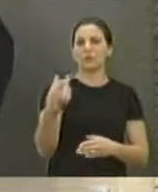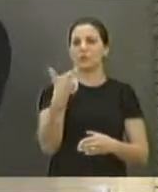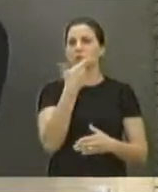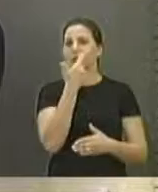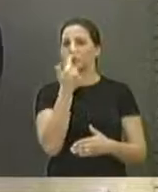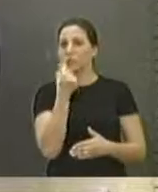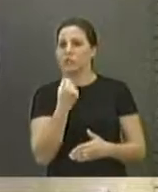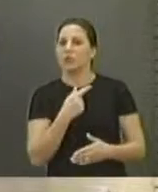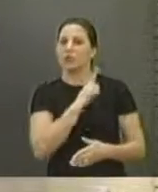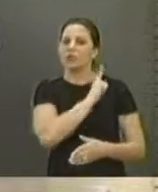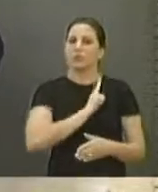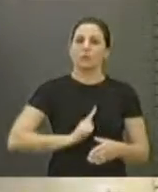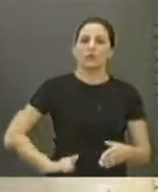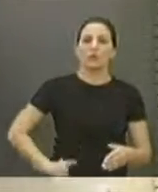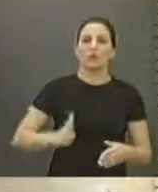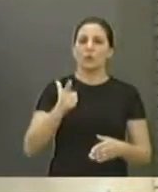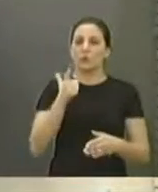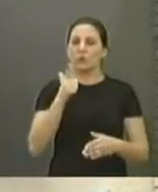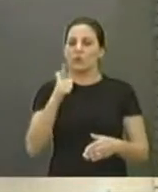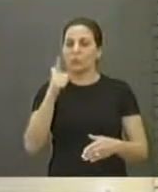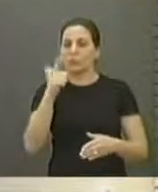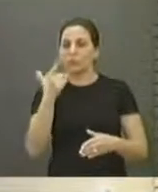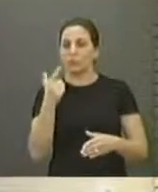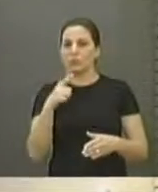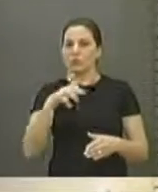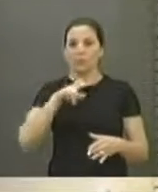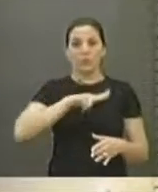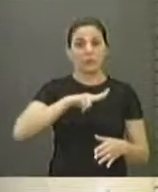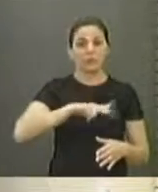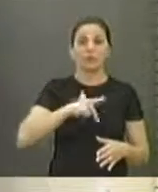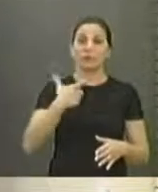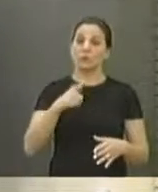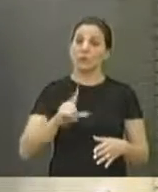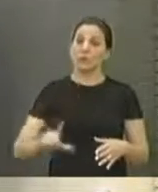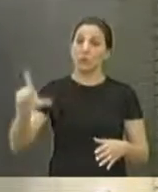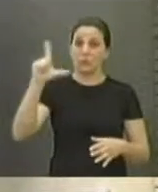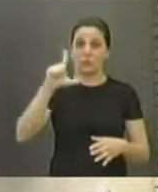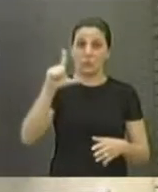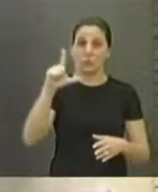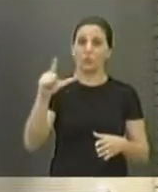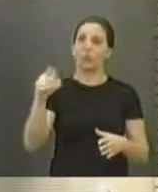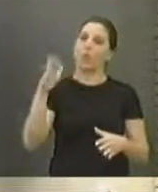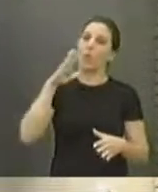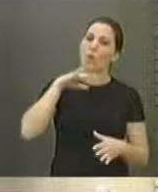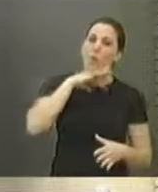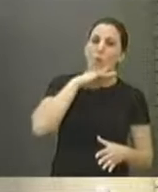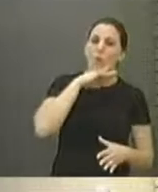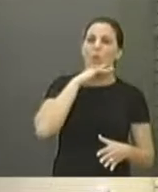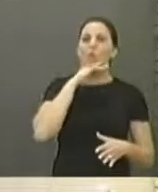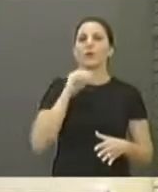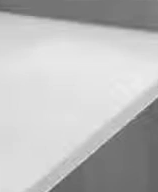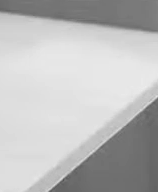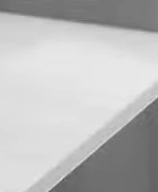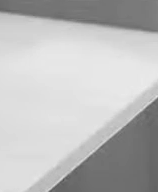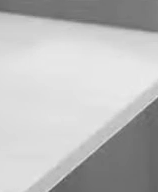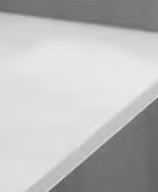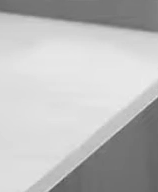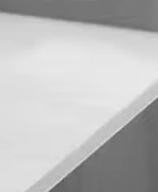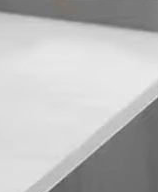que for por entidade, sem fio educativo, não sem ser auditada, ele está mal preparado, no lugar que foi colocado, obrigado e boa noite.